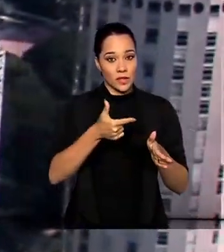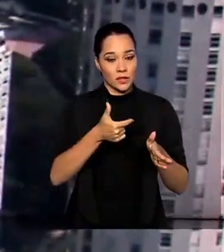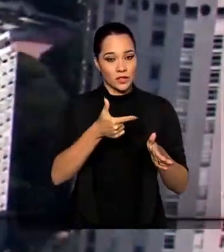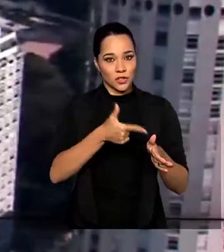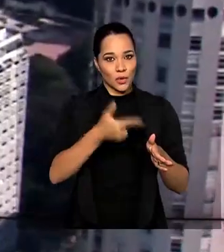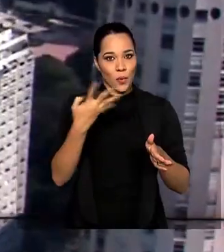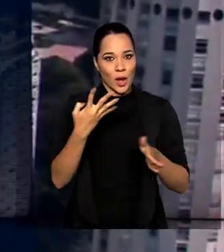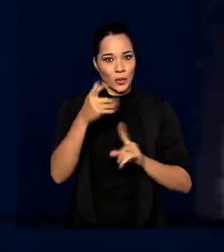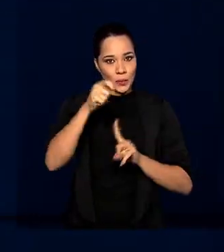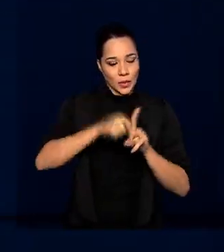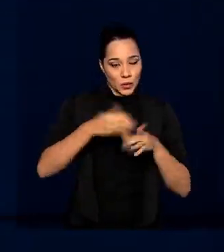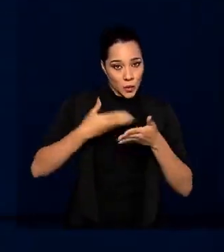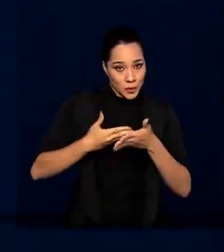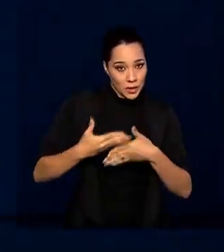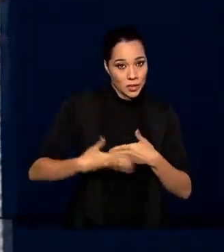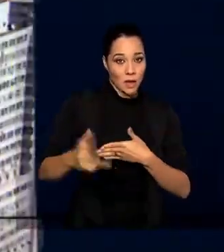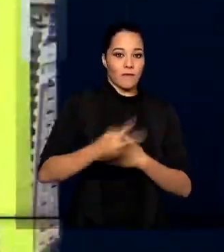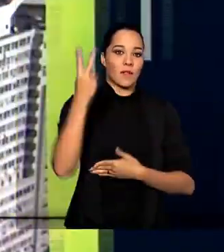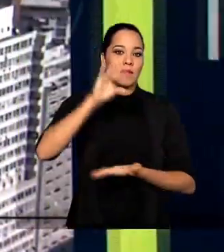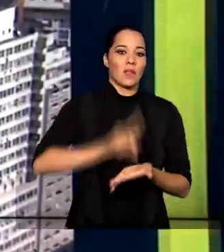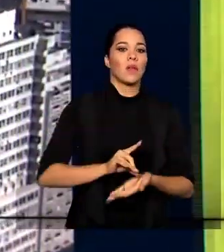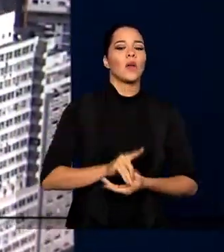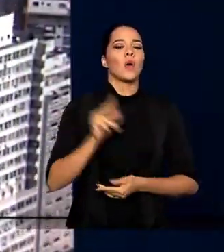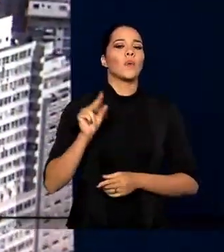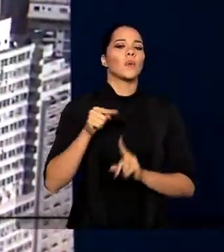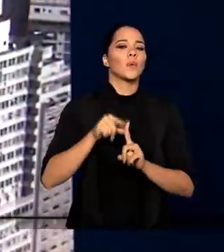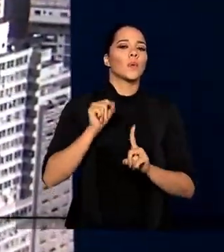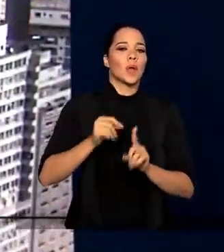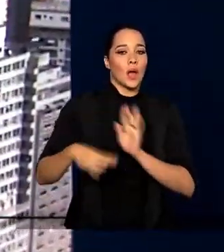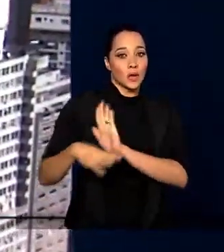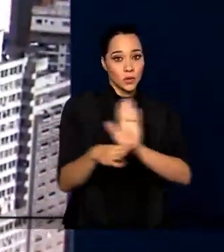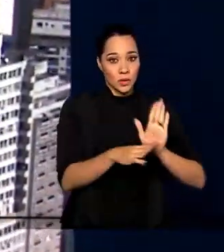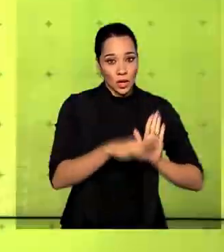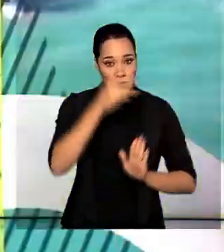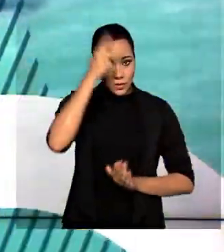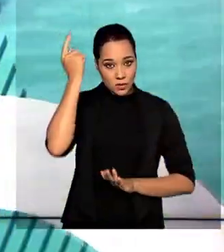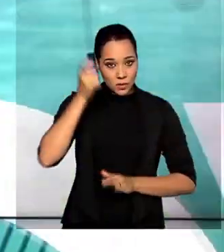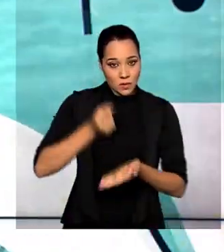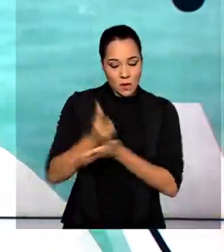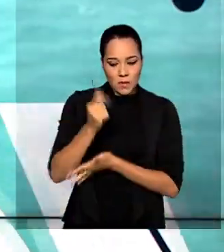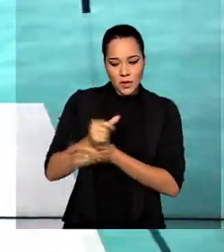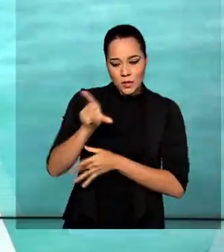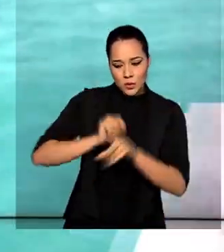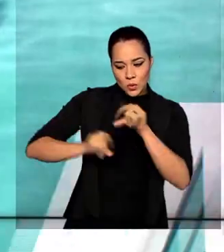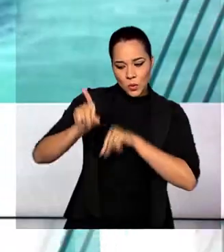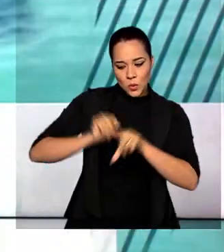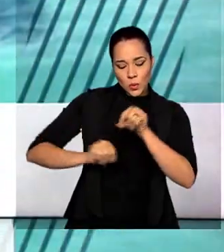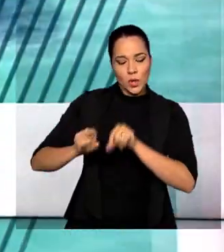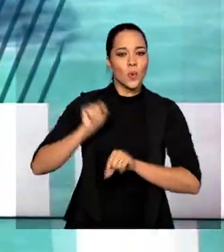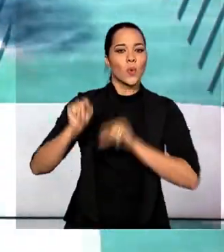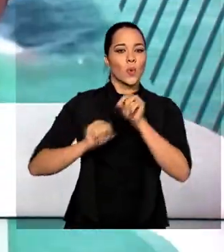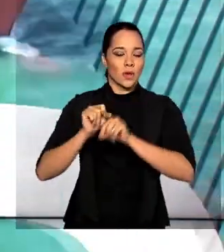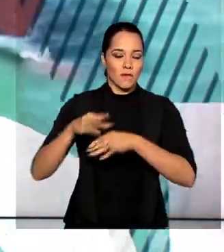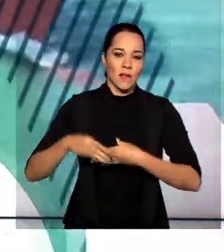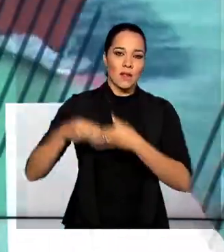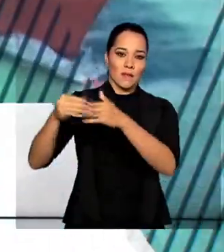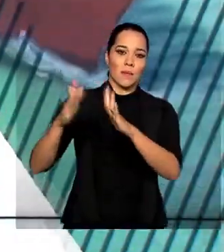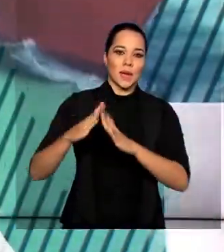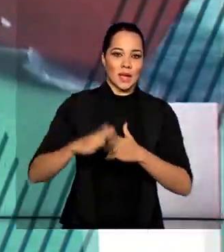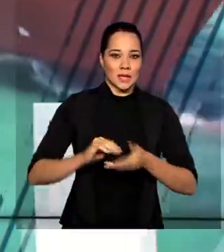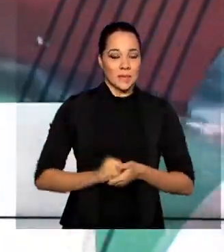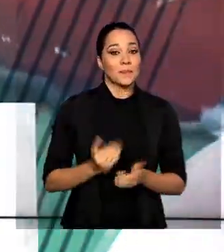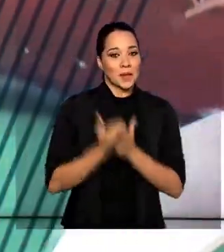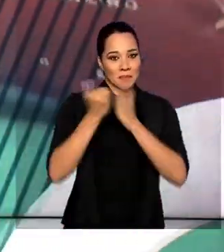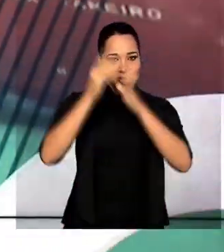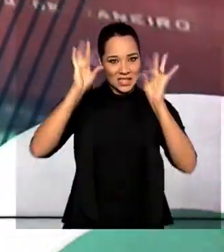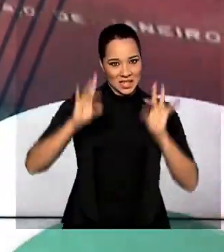para começar a valer. O objetivo é ajudar os consumidores na hora de escolher o que vai levar para casa. Mais